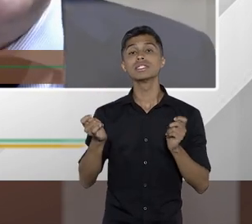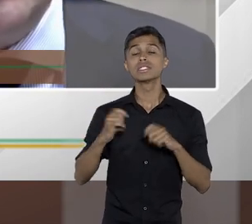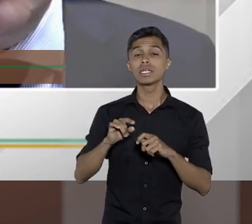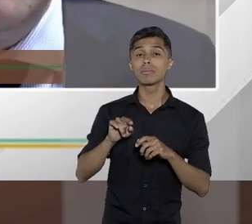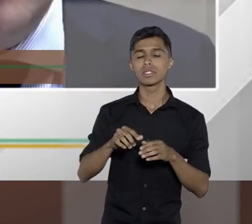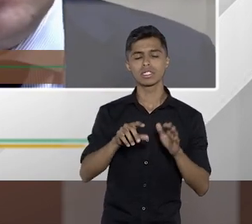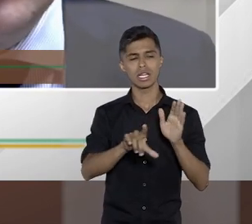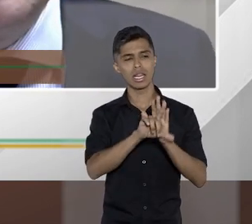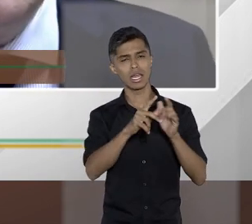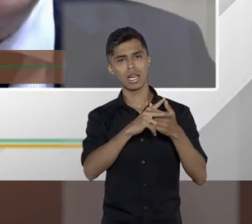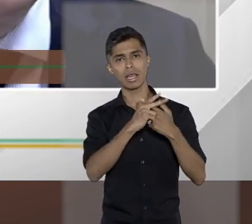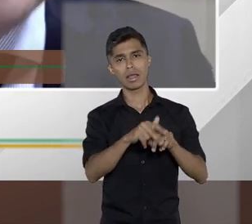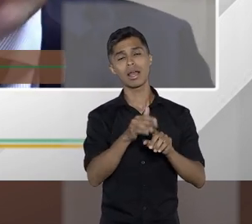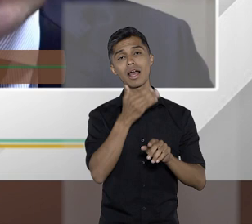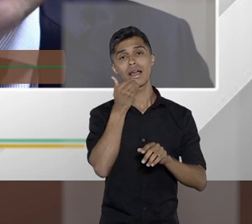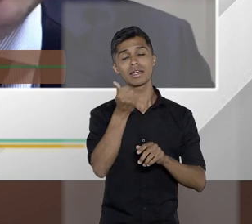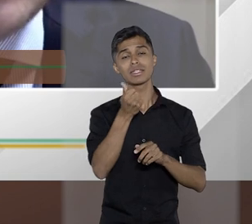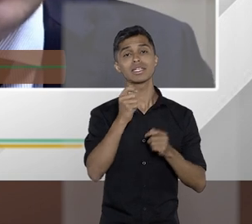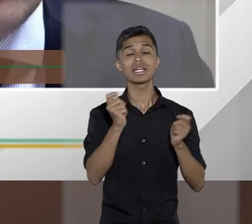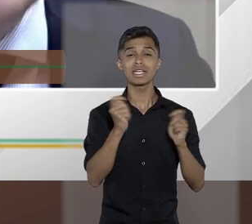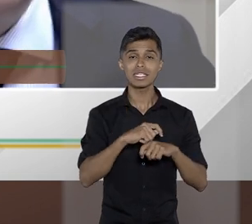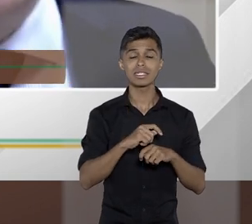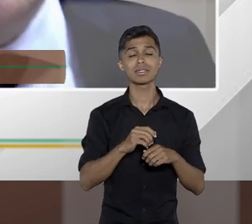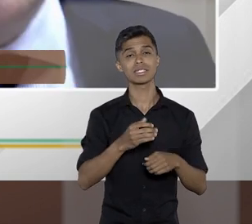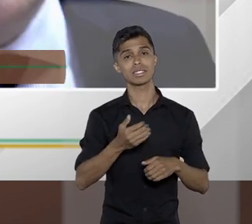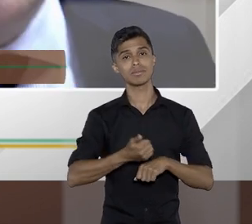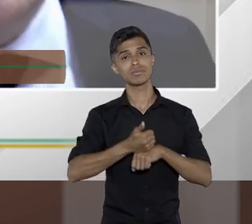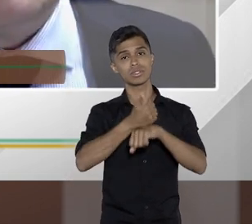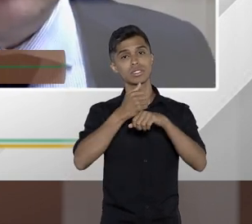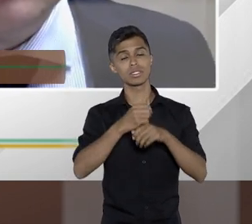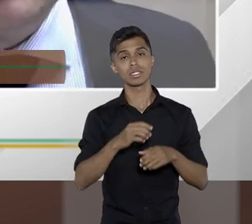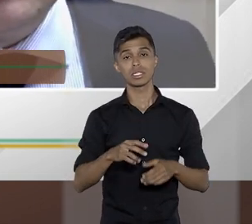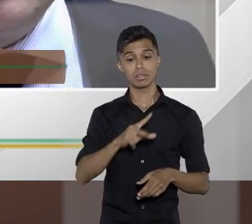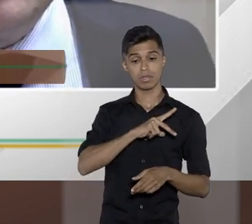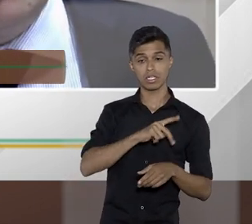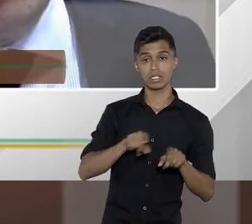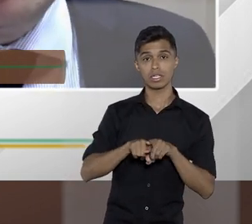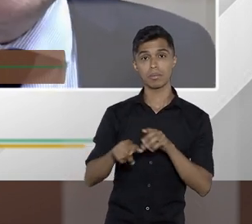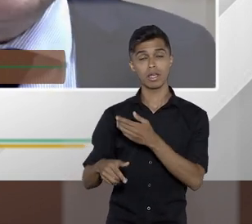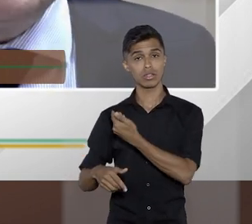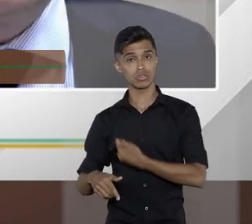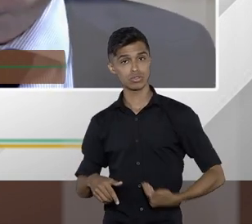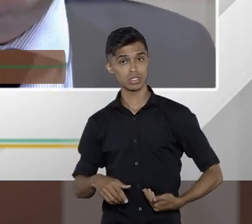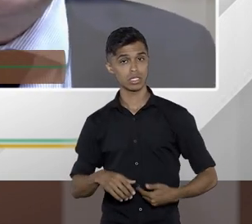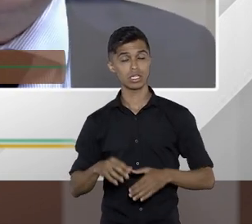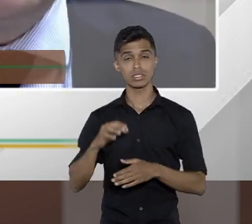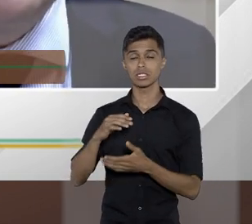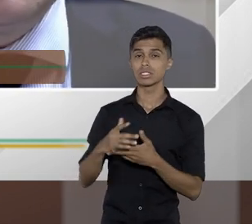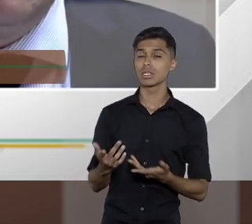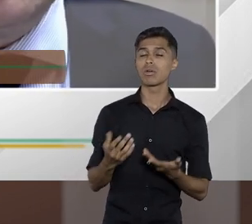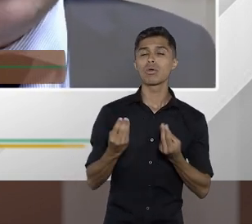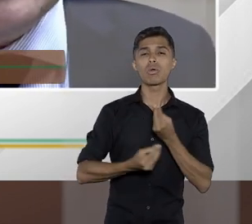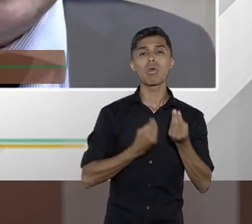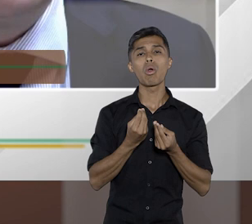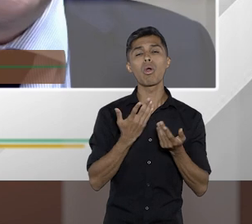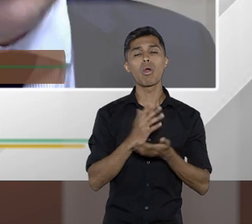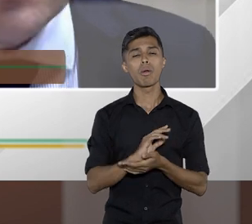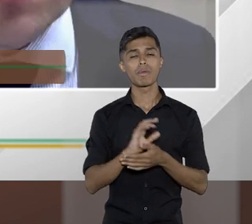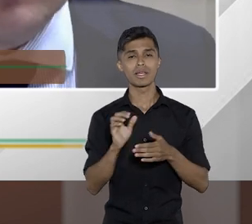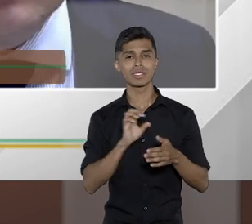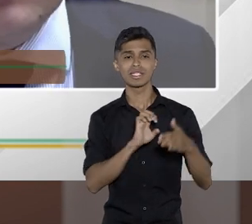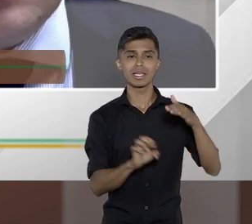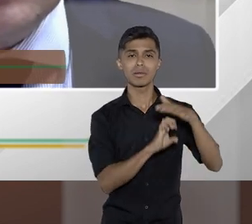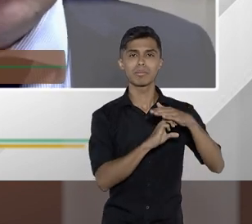adaptar essa lei tanto no setor tributário quanto no setor privado como que as empresas vão se comportar